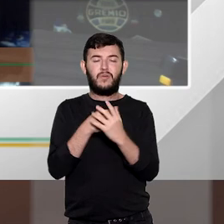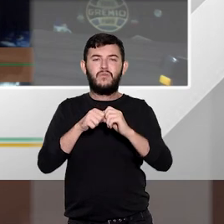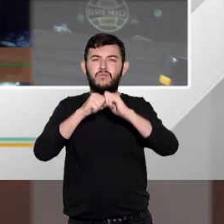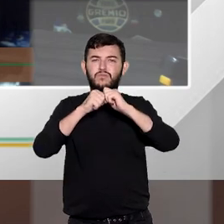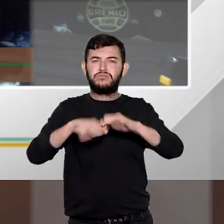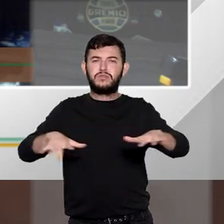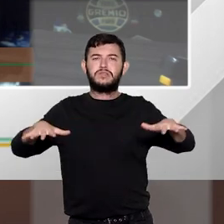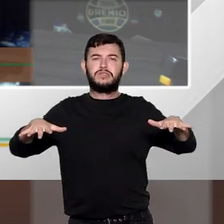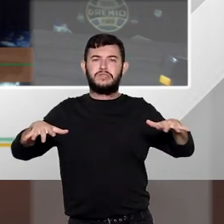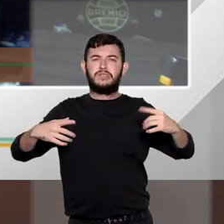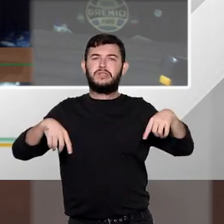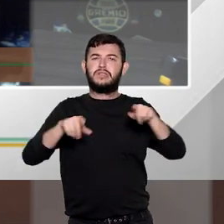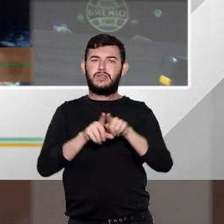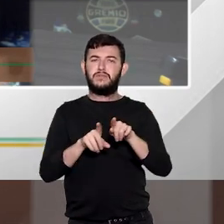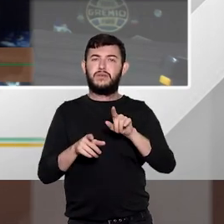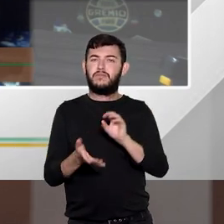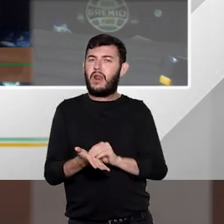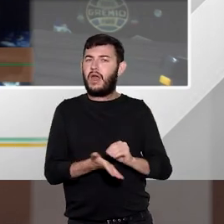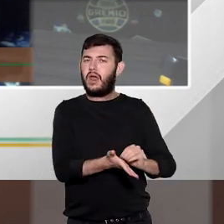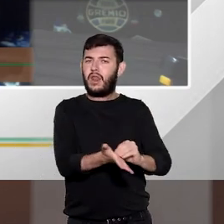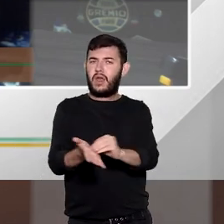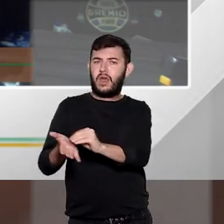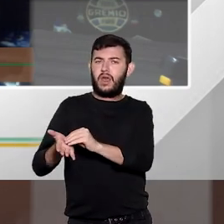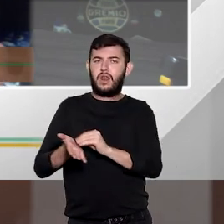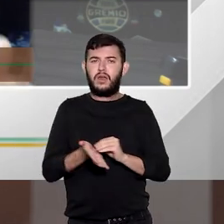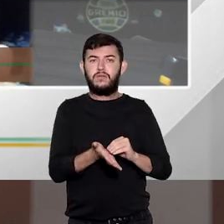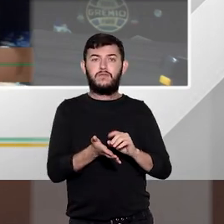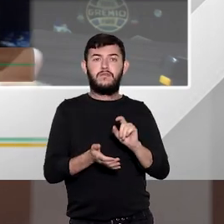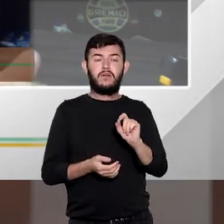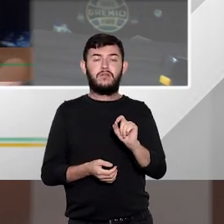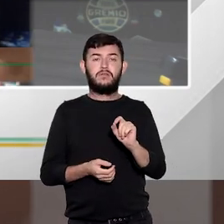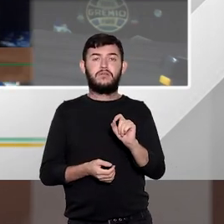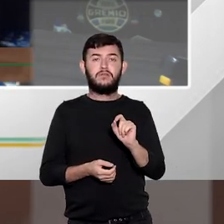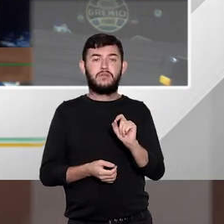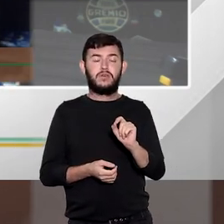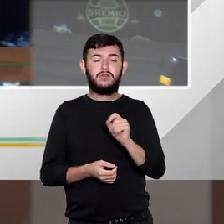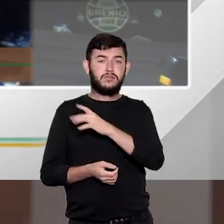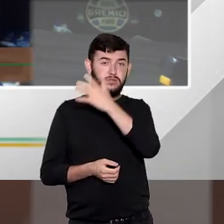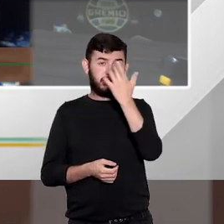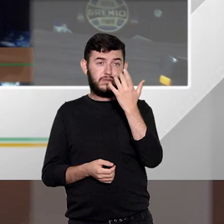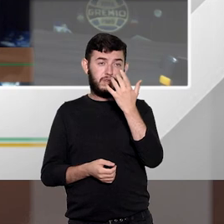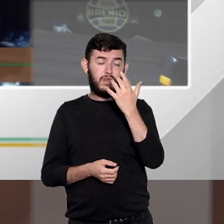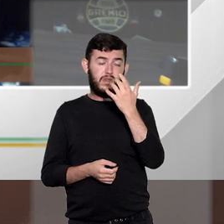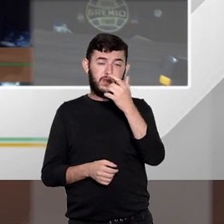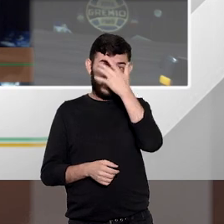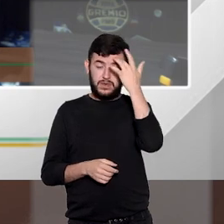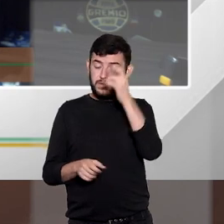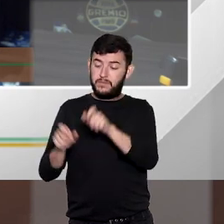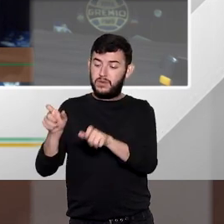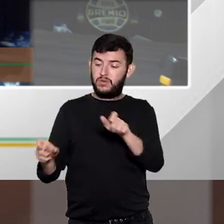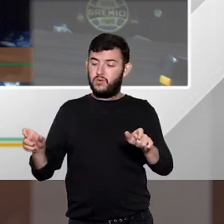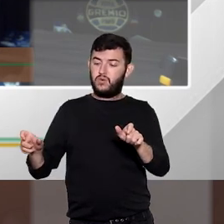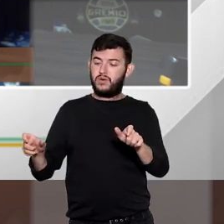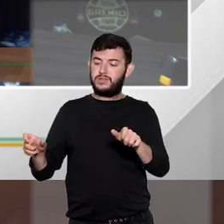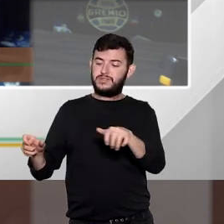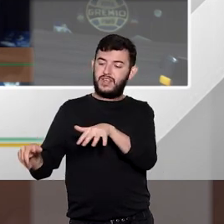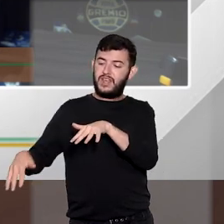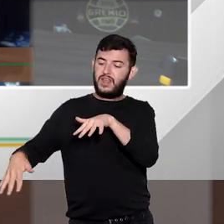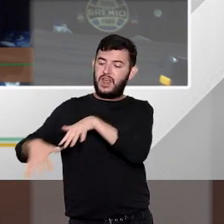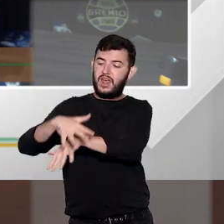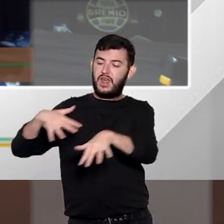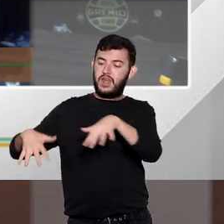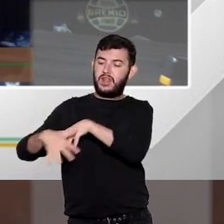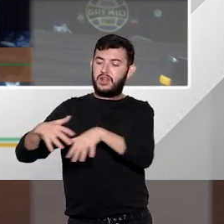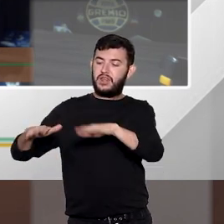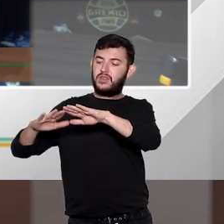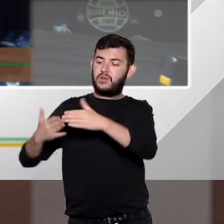decorrência desta ausência absoluta de pessoas e de funcionamento dessa escola não incidiu a causa de